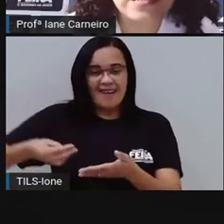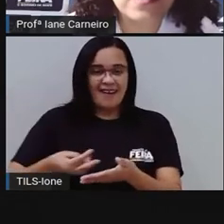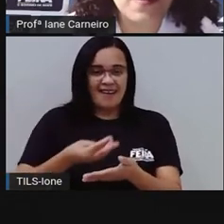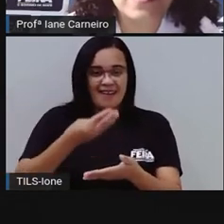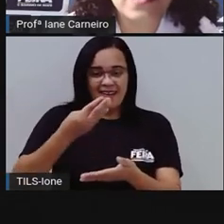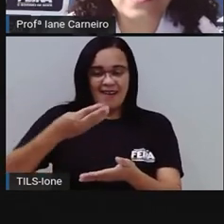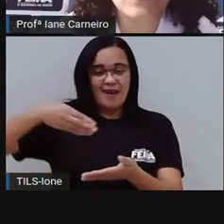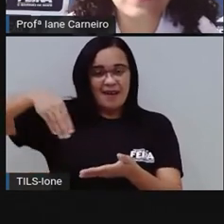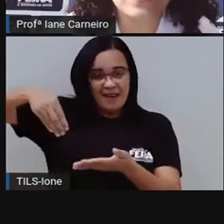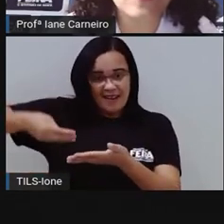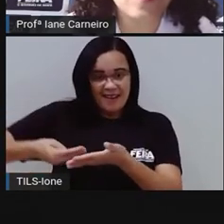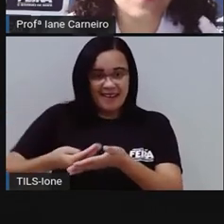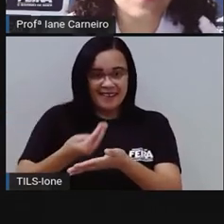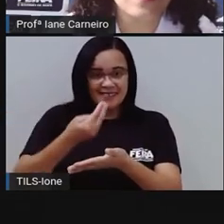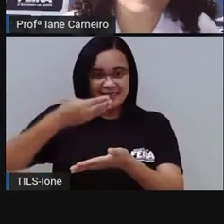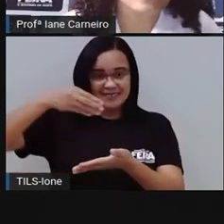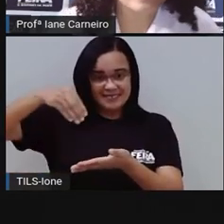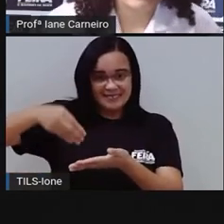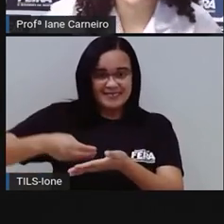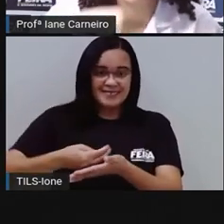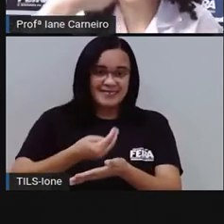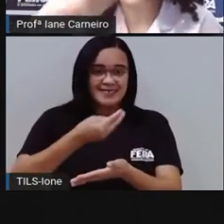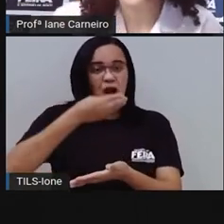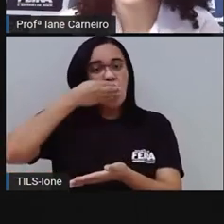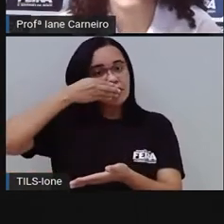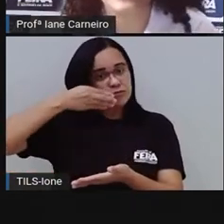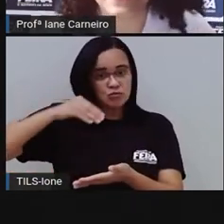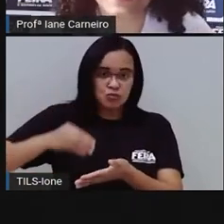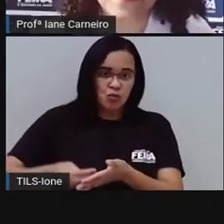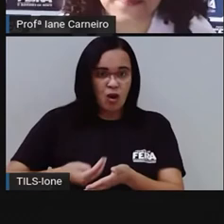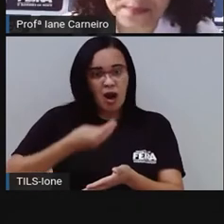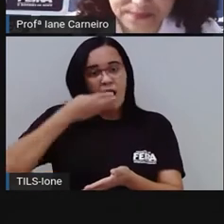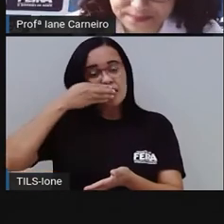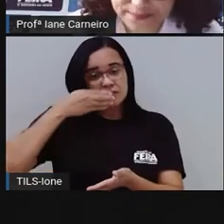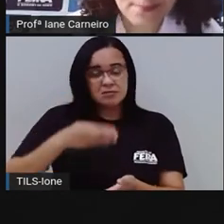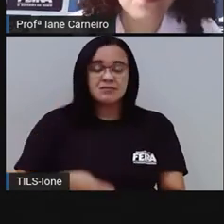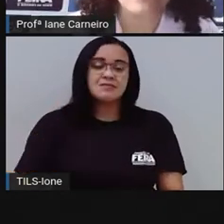dentes. Essas partes aqui são dentes, ó. Que eles ajudam a gente a comer, né?